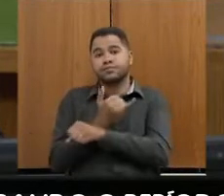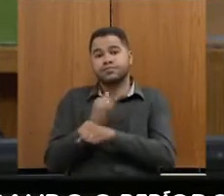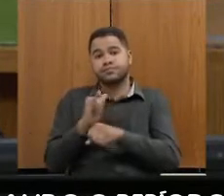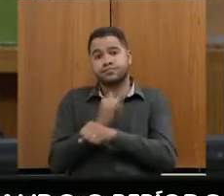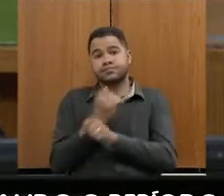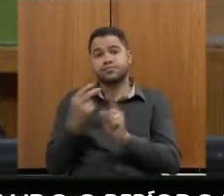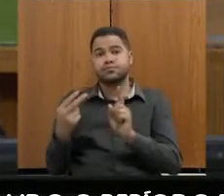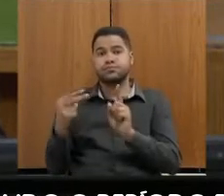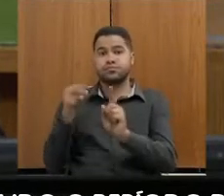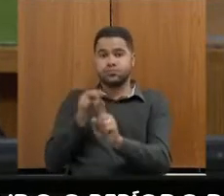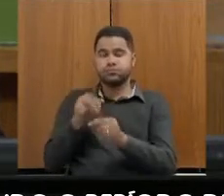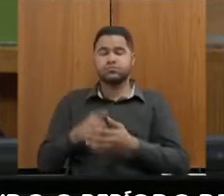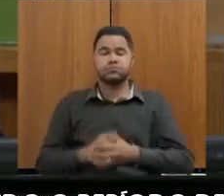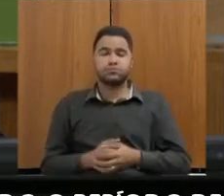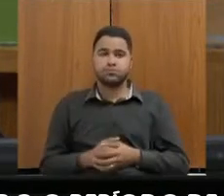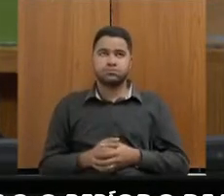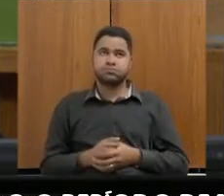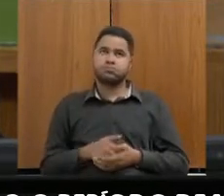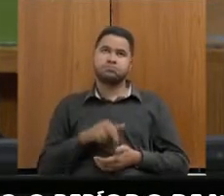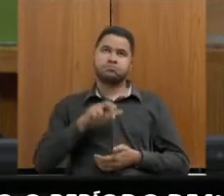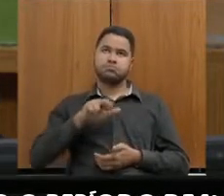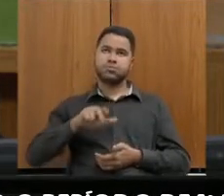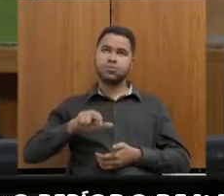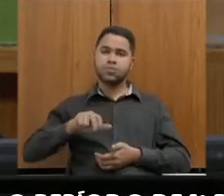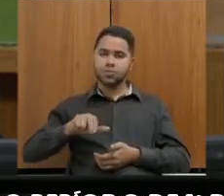ótica legal. Isso não é